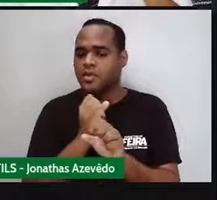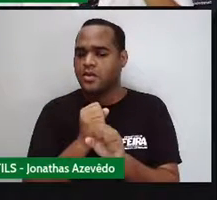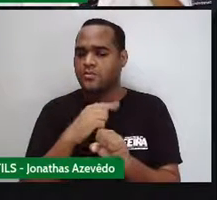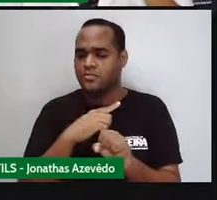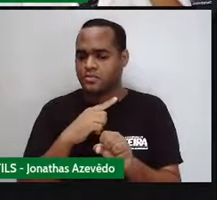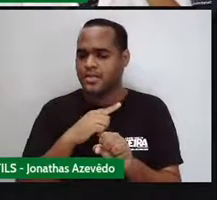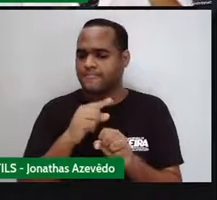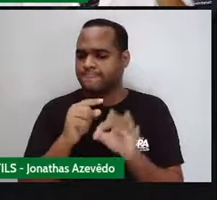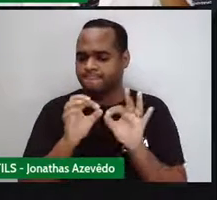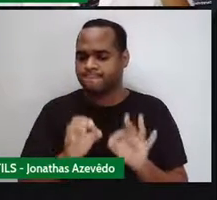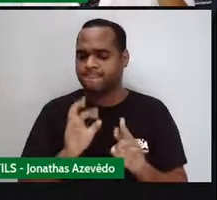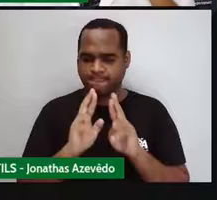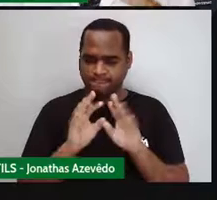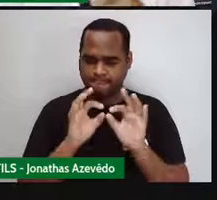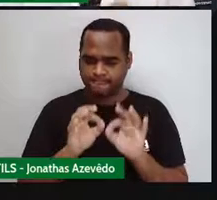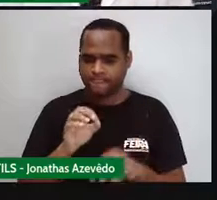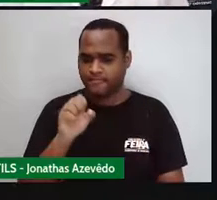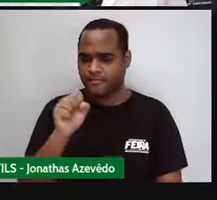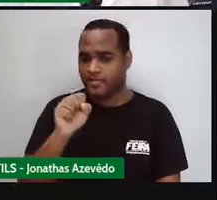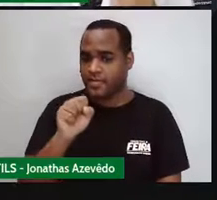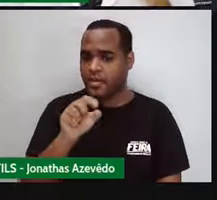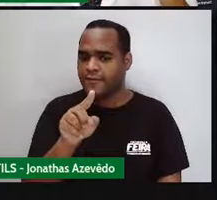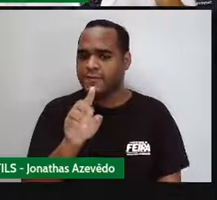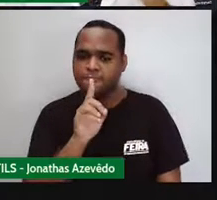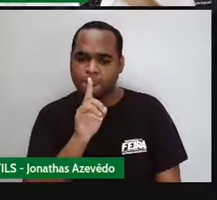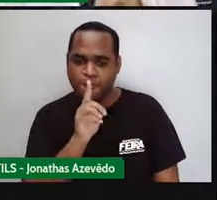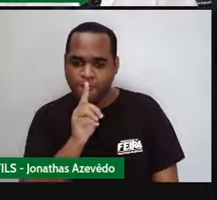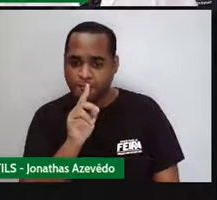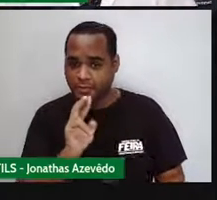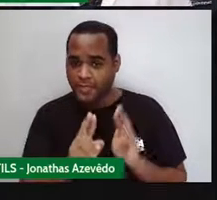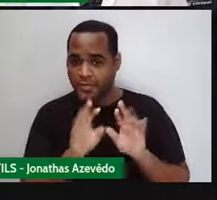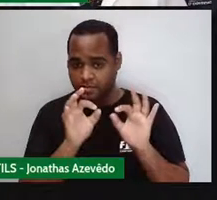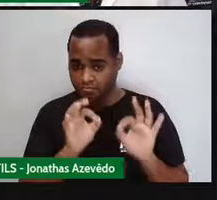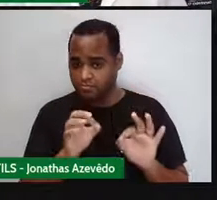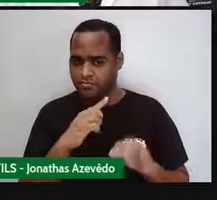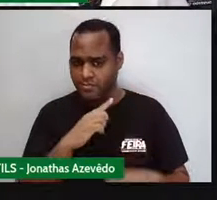alguns segundinhos de silêncio para você tentar encontrar, beleza?